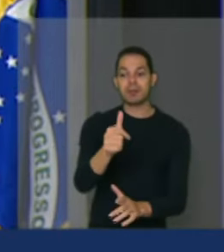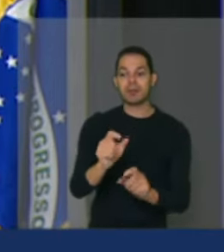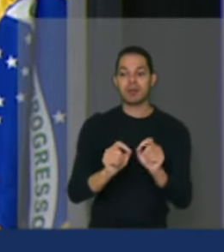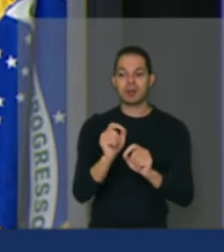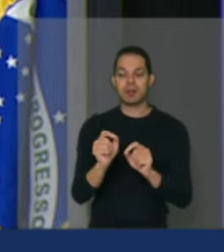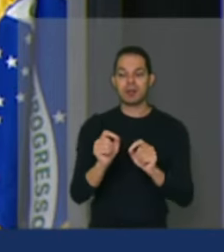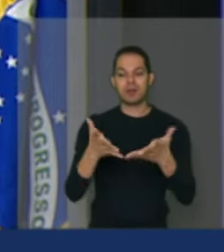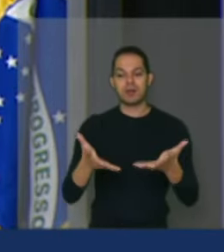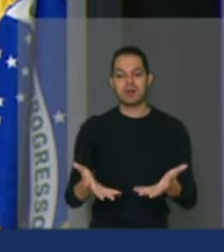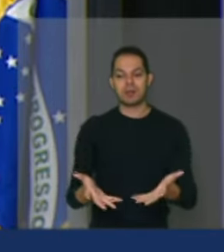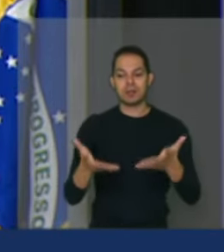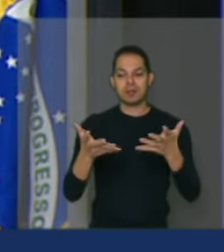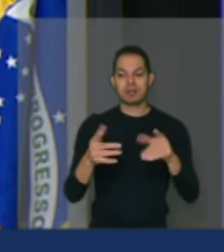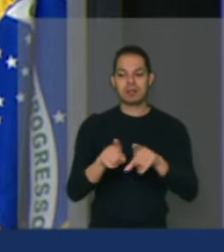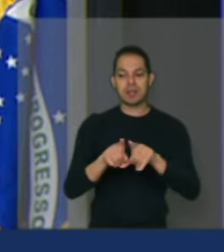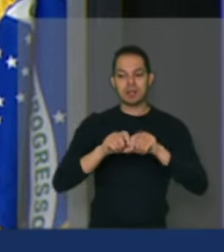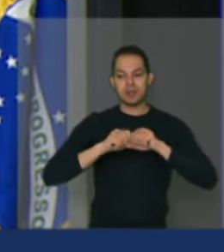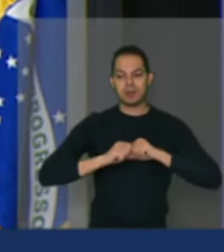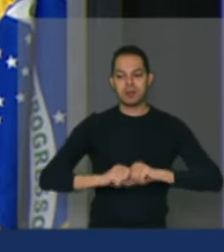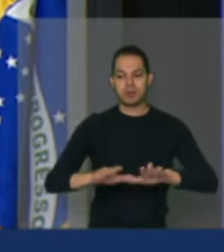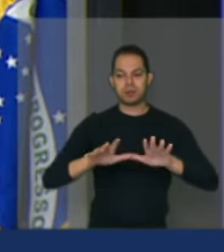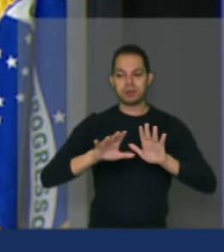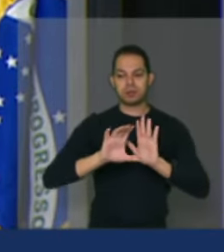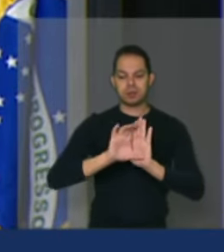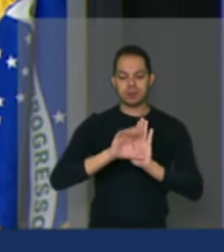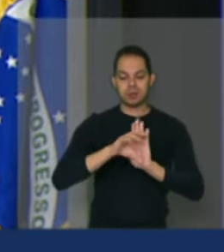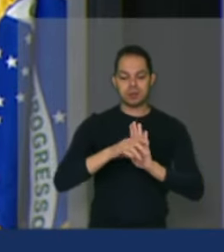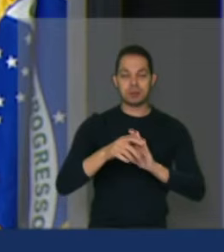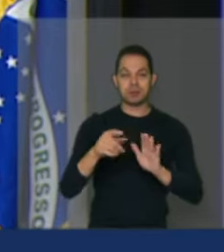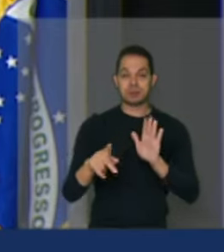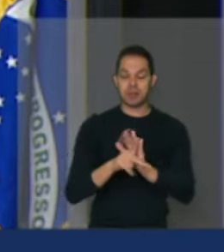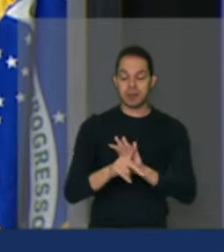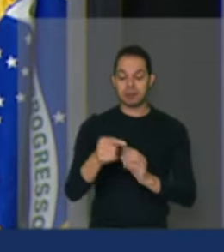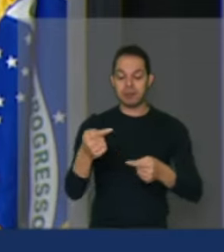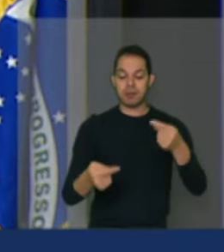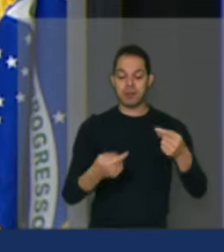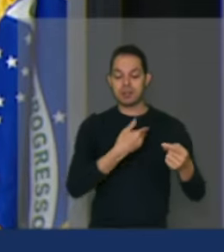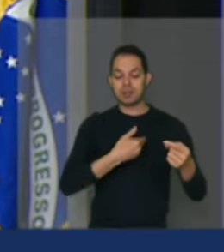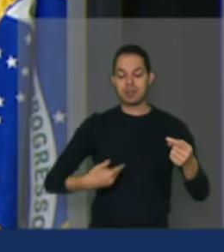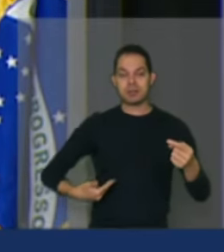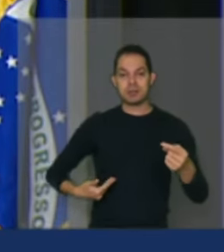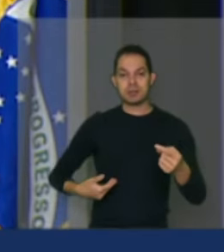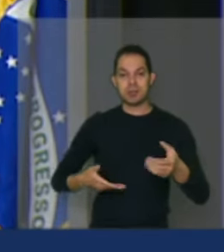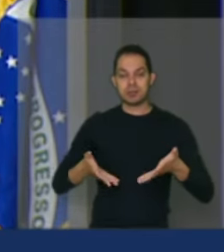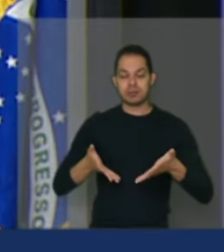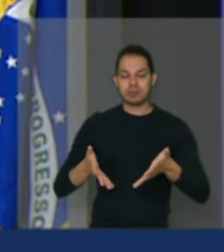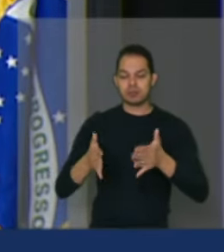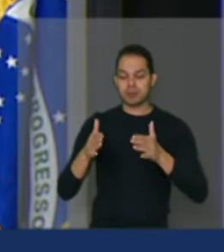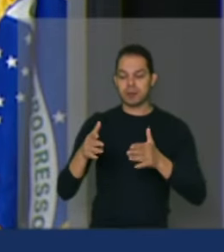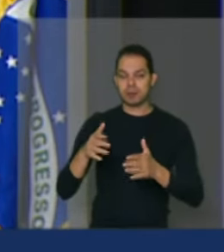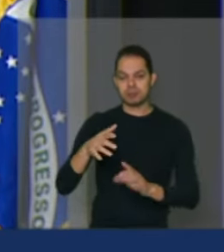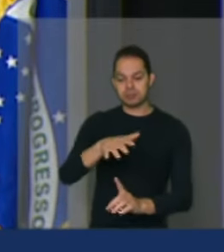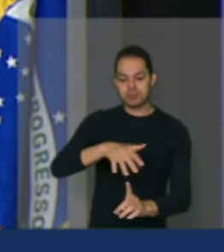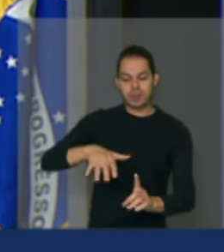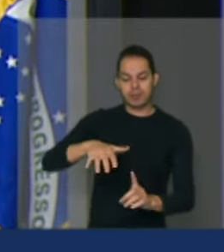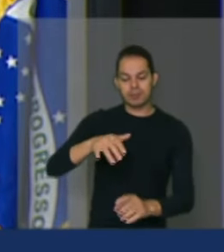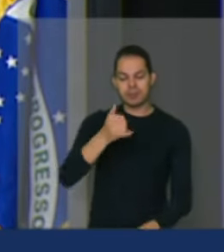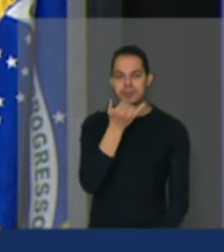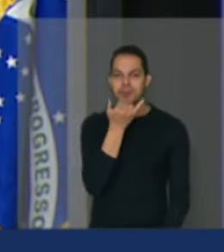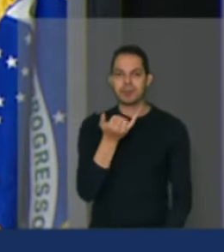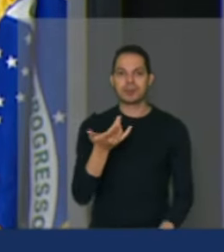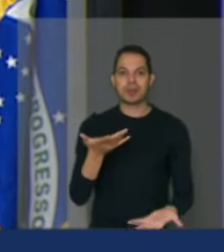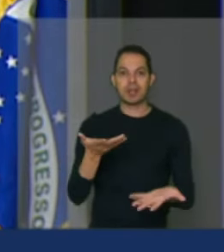fortalecer e difundir os conceitos das políticas públicas direcionadas a esse segmento da agricultura familiar e dos